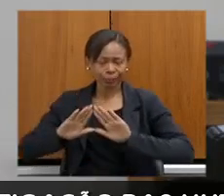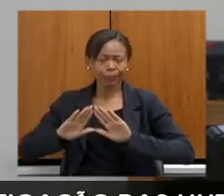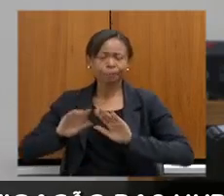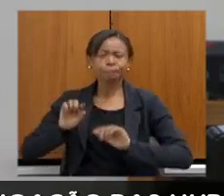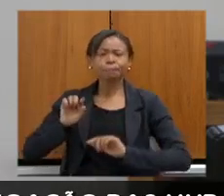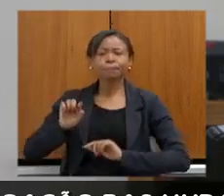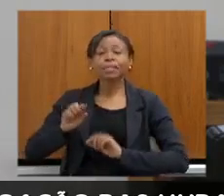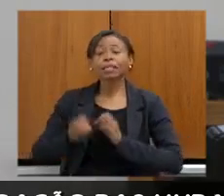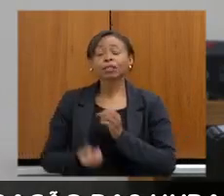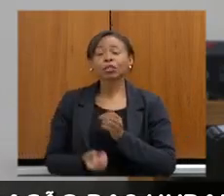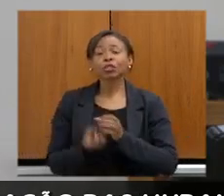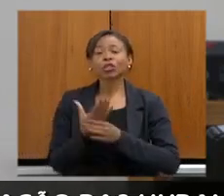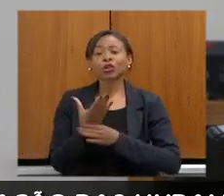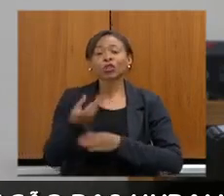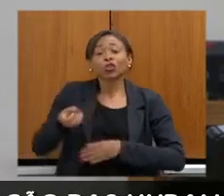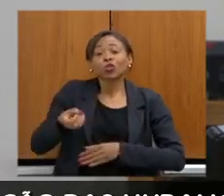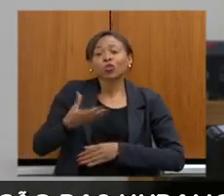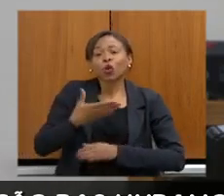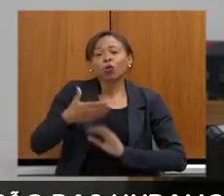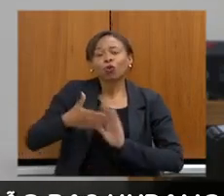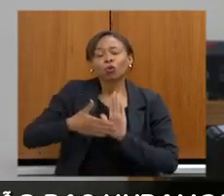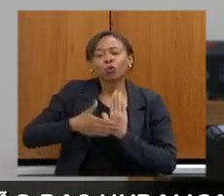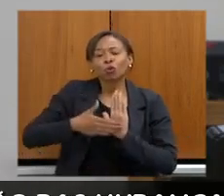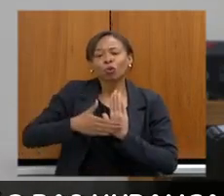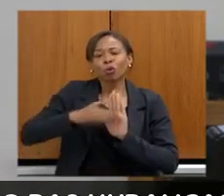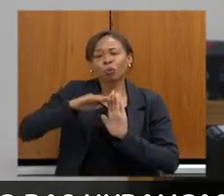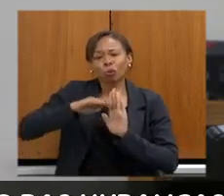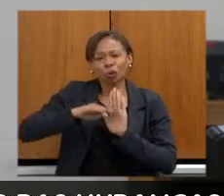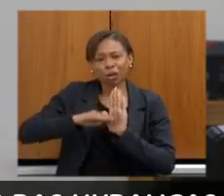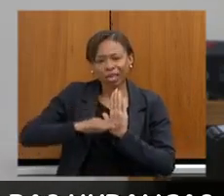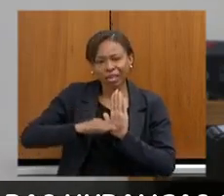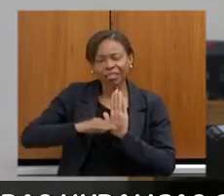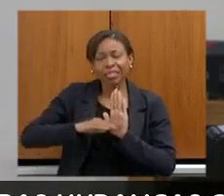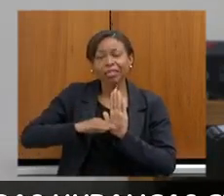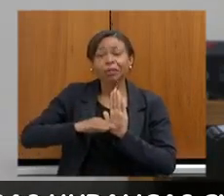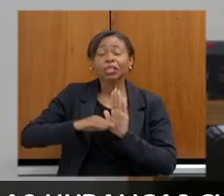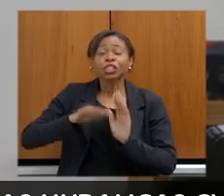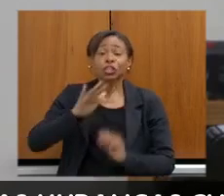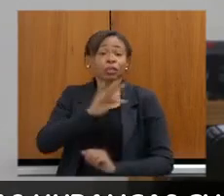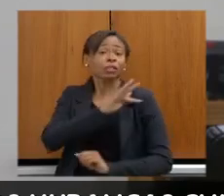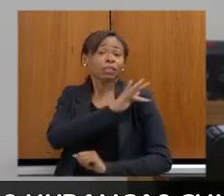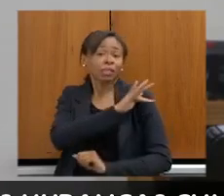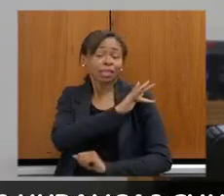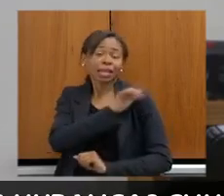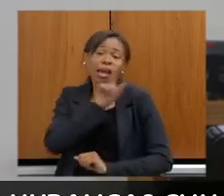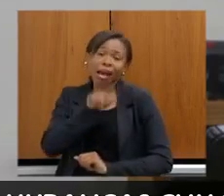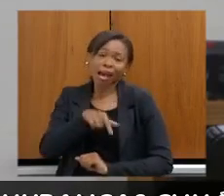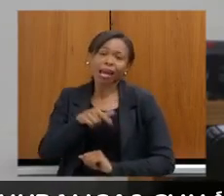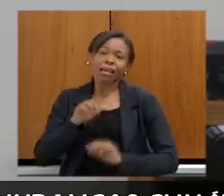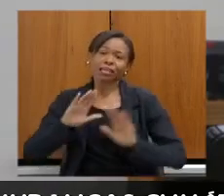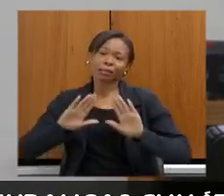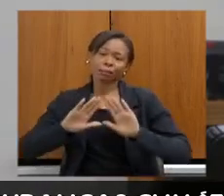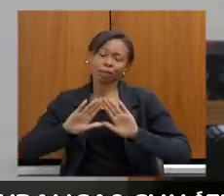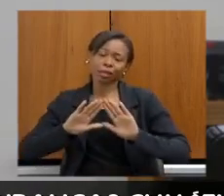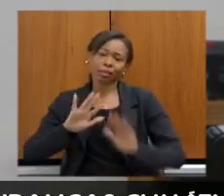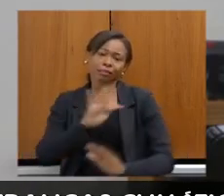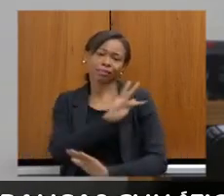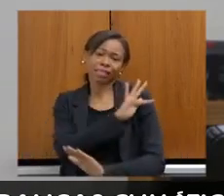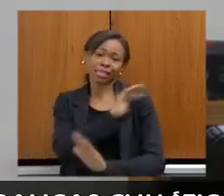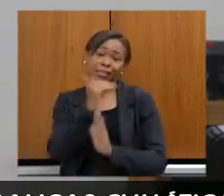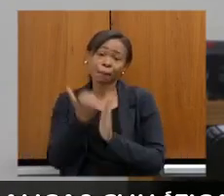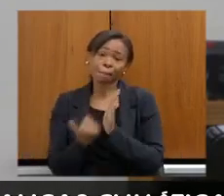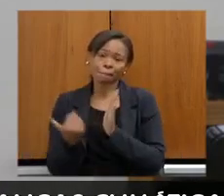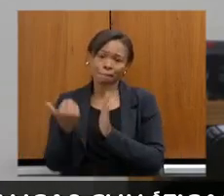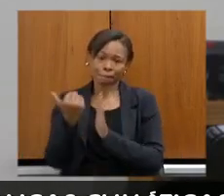criou esse novo programa, esse novo programa de fiscalização, que é o Assembleia Fiscaliza Mais, colocando